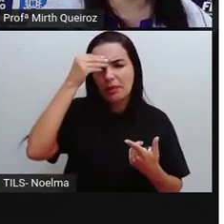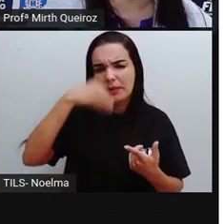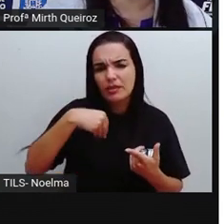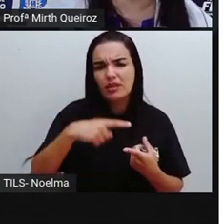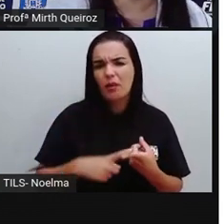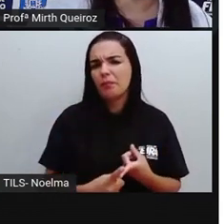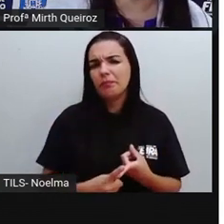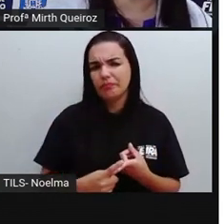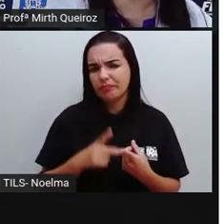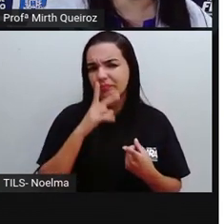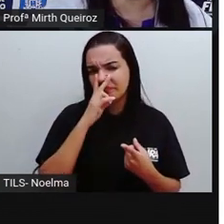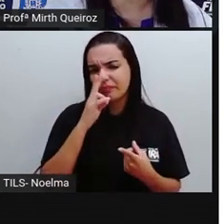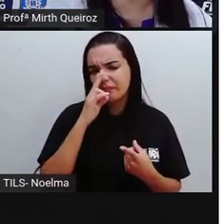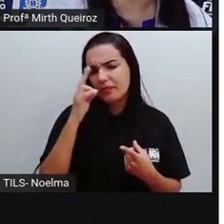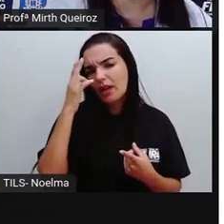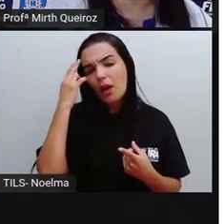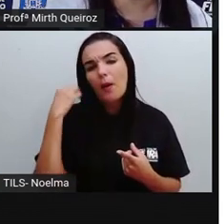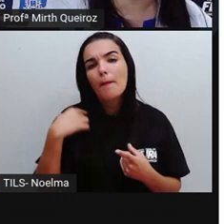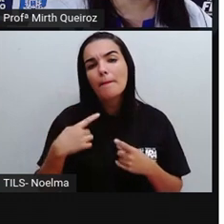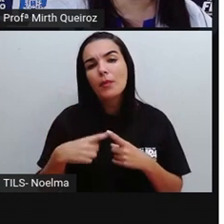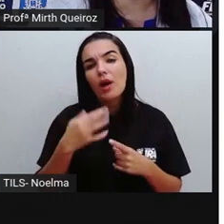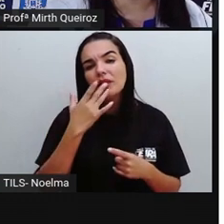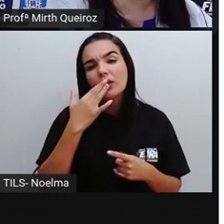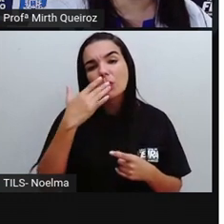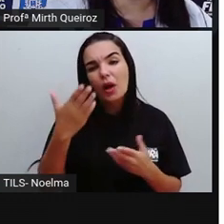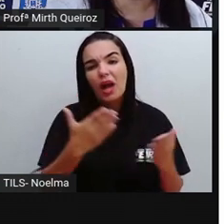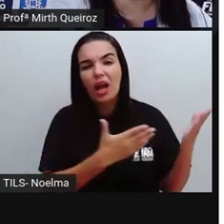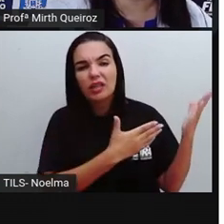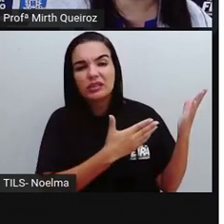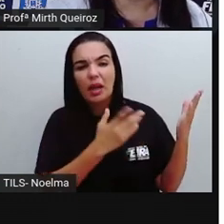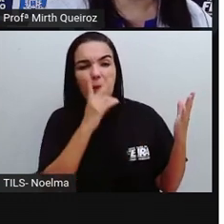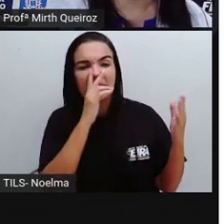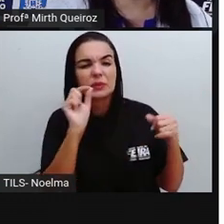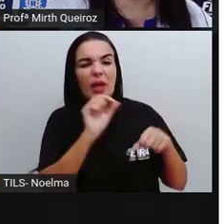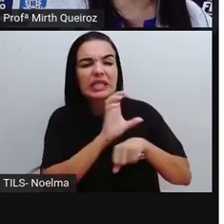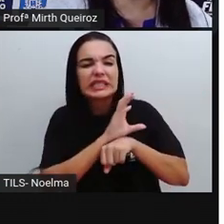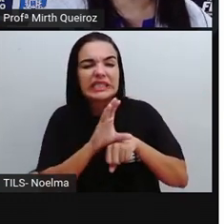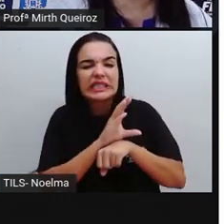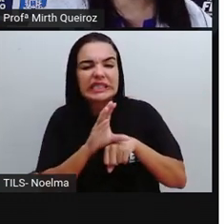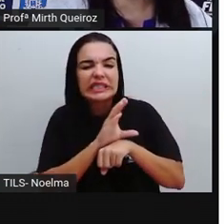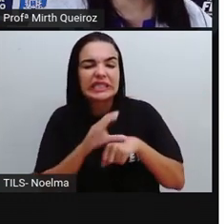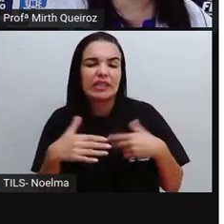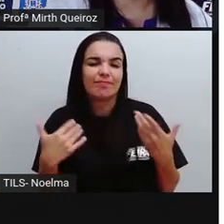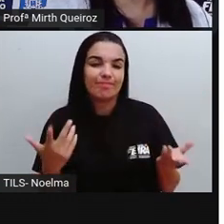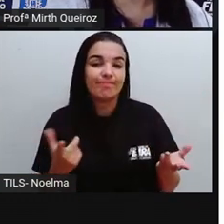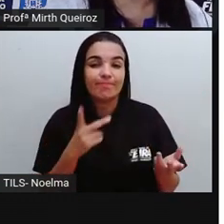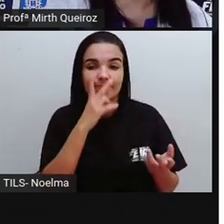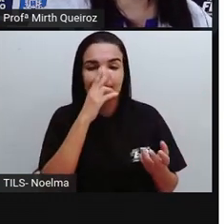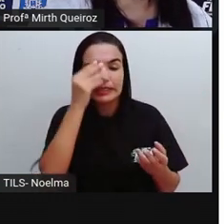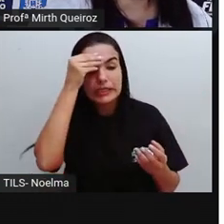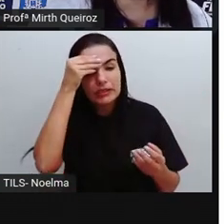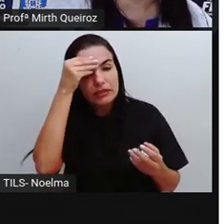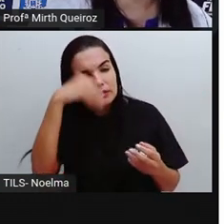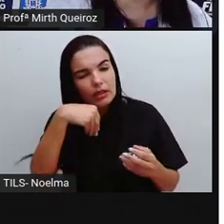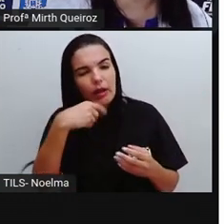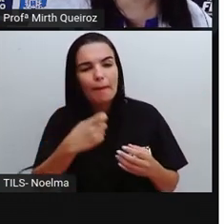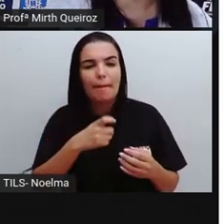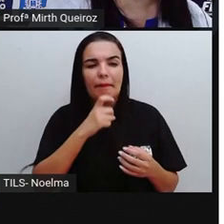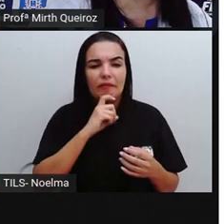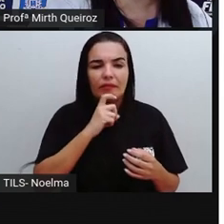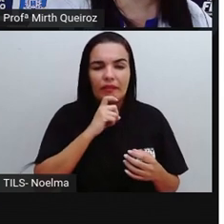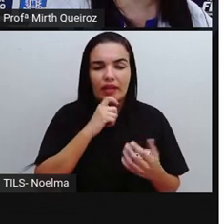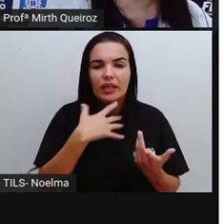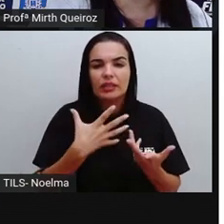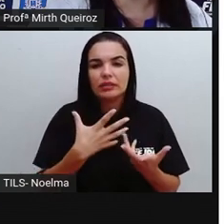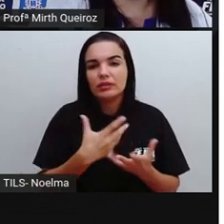depressão, até mesmo por conta das cores que foram utilizadas aí nessa obra. São cores mais frias, né, que vai